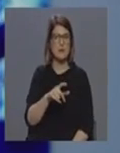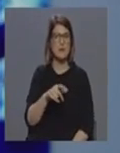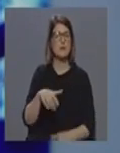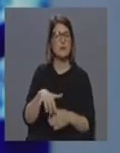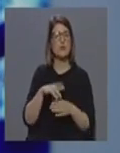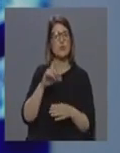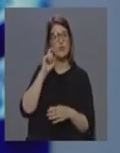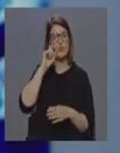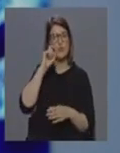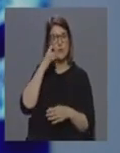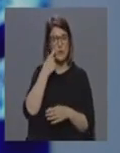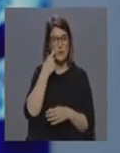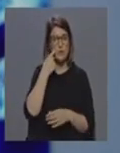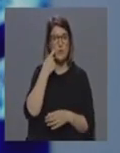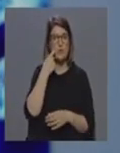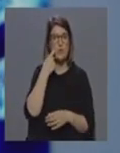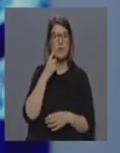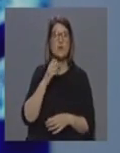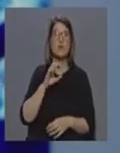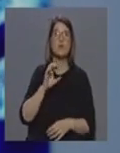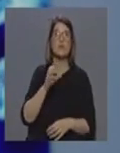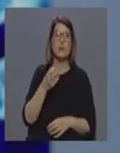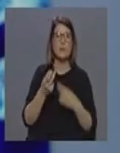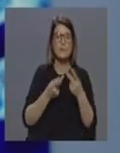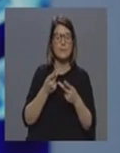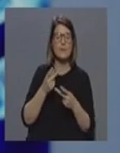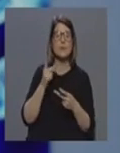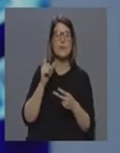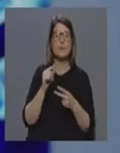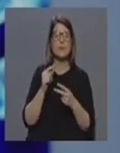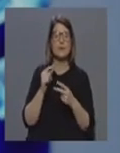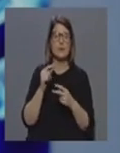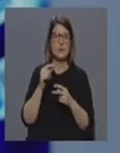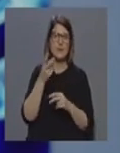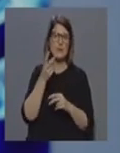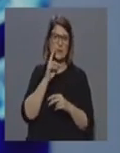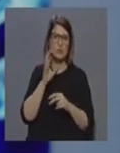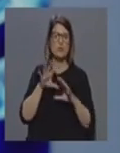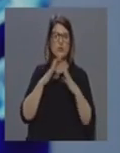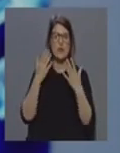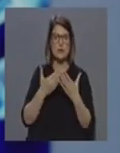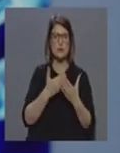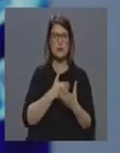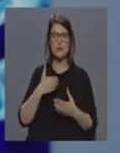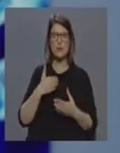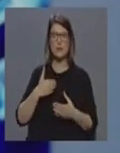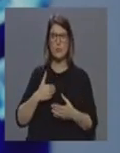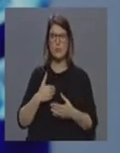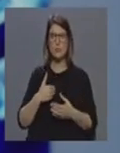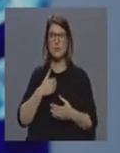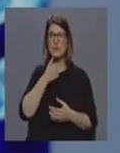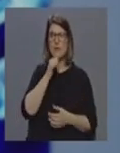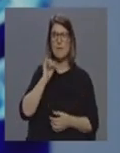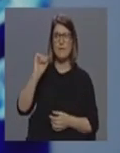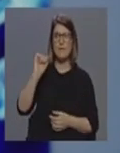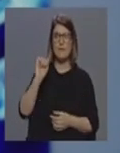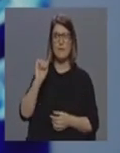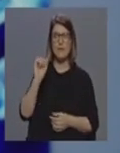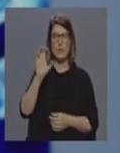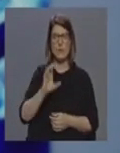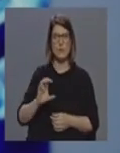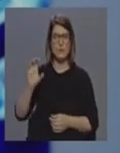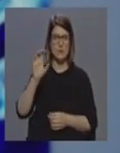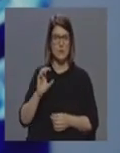suspeito aqui na região e iremos até um pouco mais além do que a própria Direção-Geral da Saúde adotou para território continental